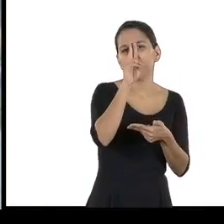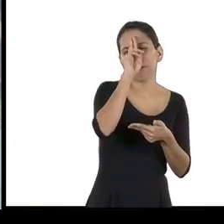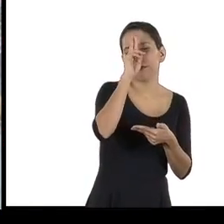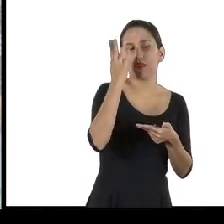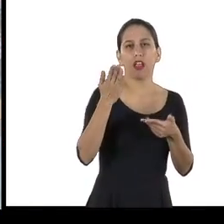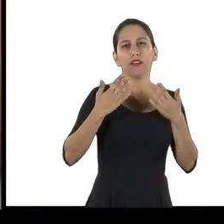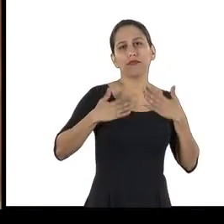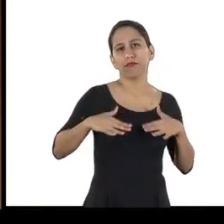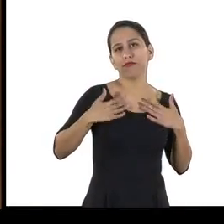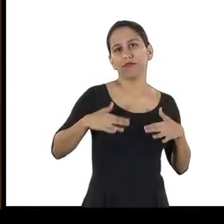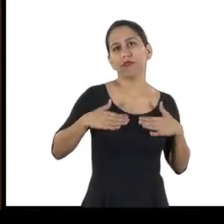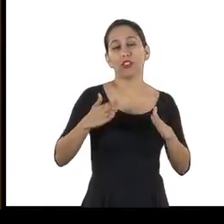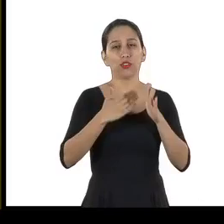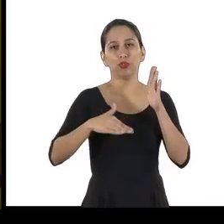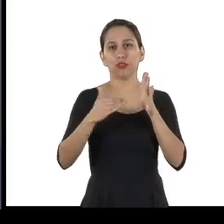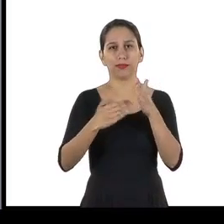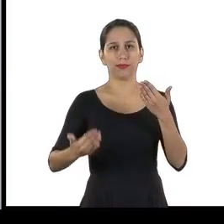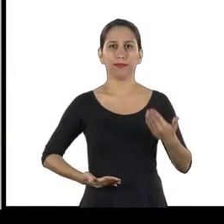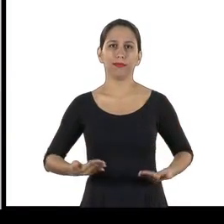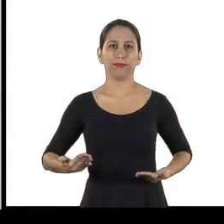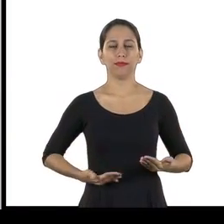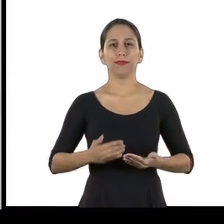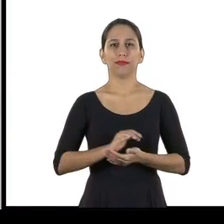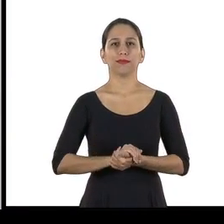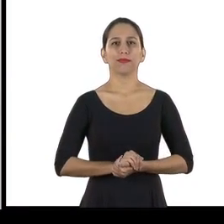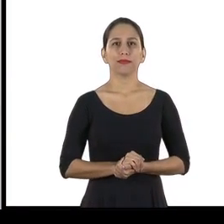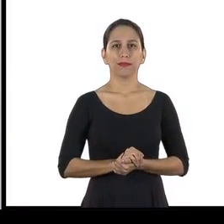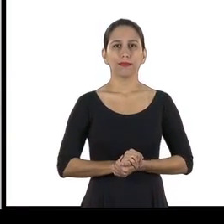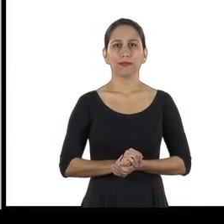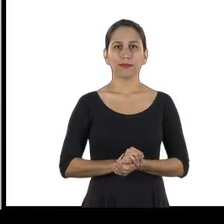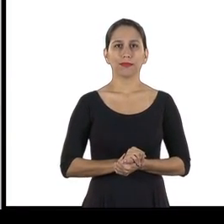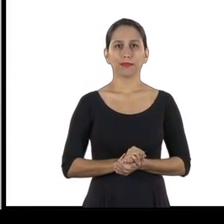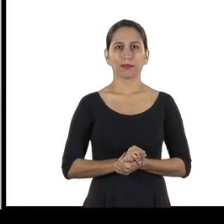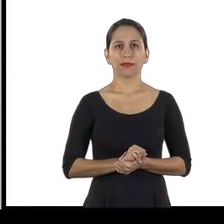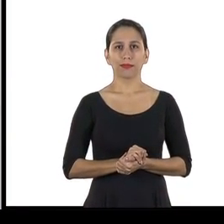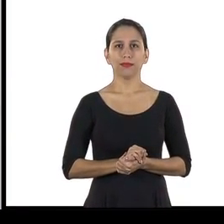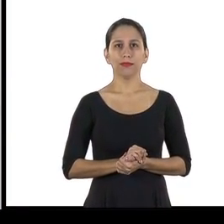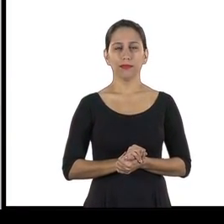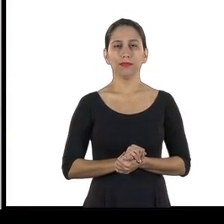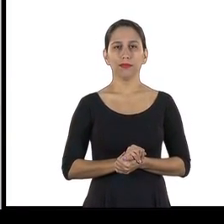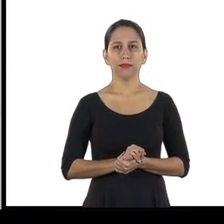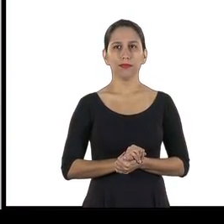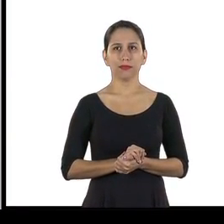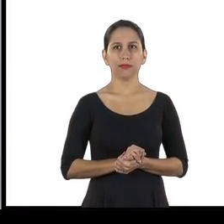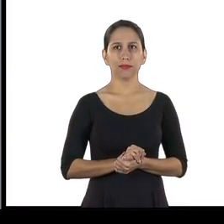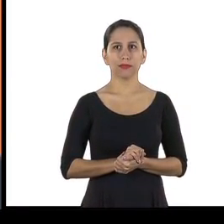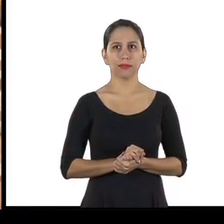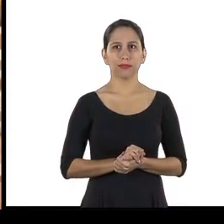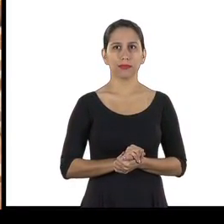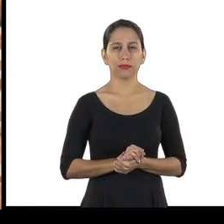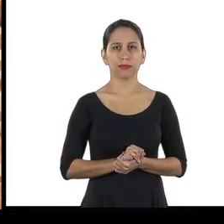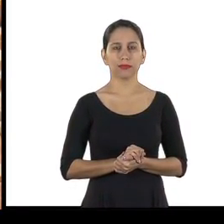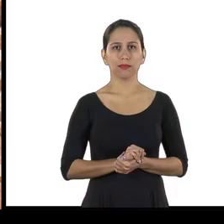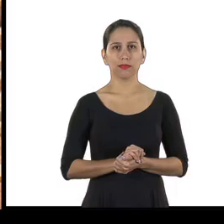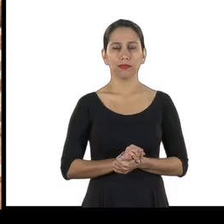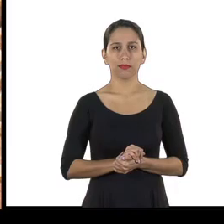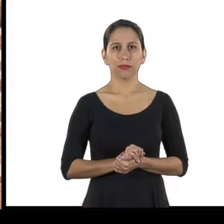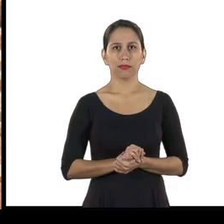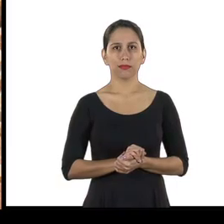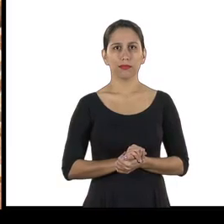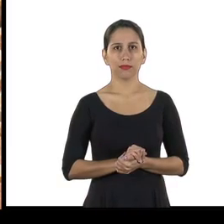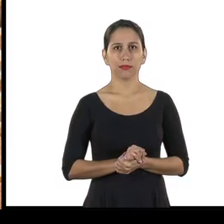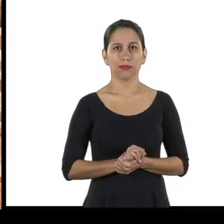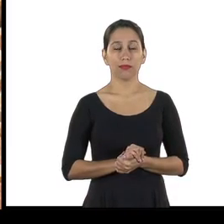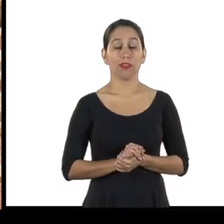trabalhadores. Vinheta animada, dimensionamento dos taludes e bancadas, morfologia da jazida. Nas minas de